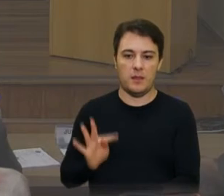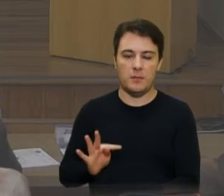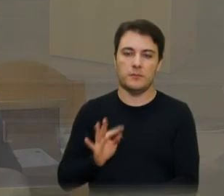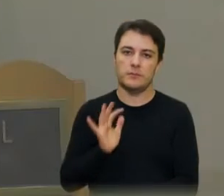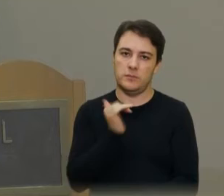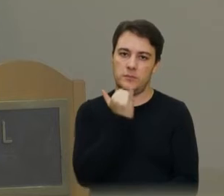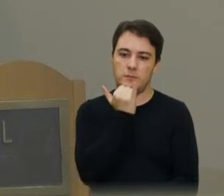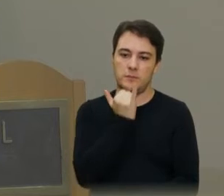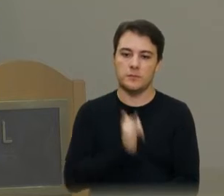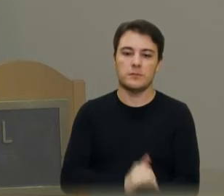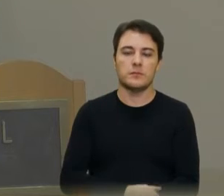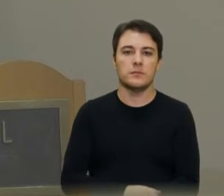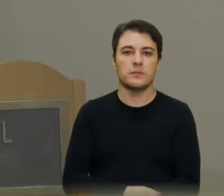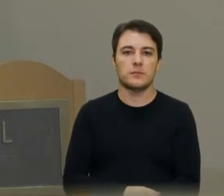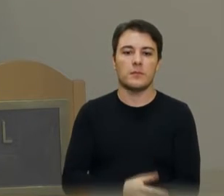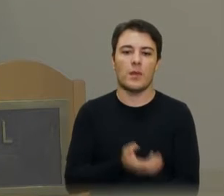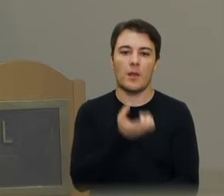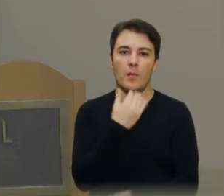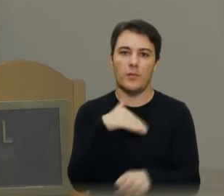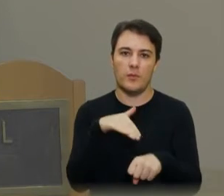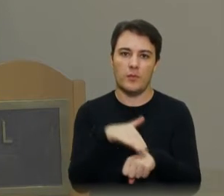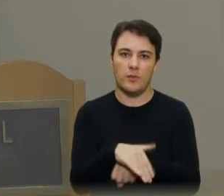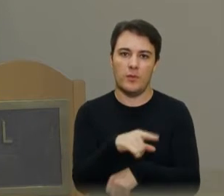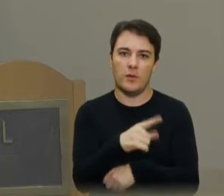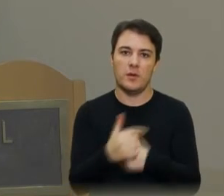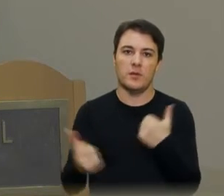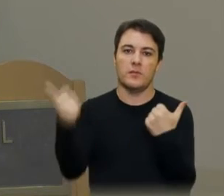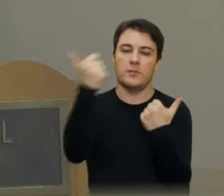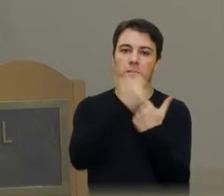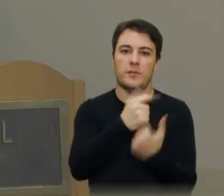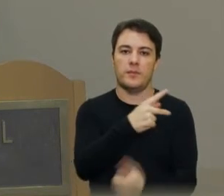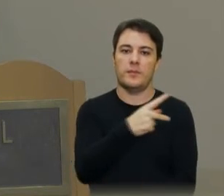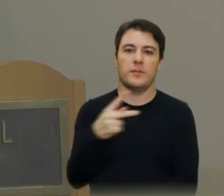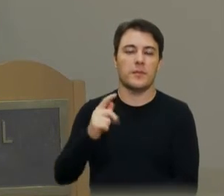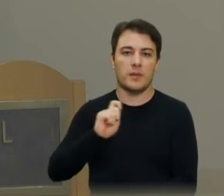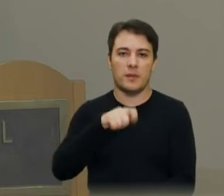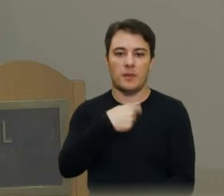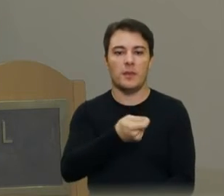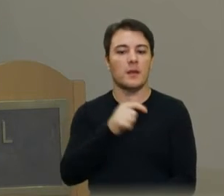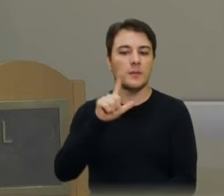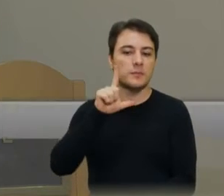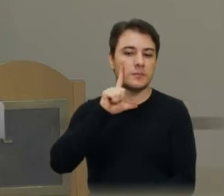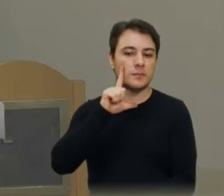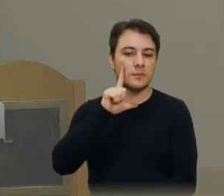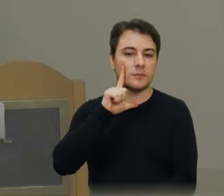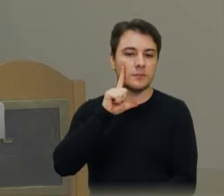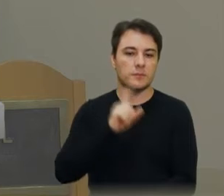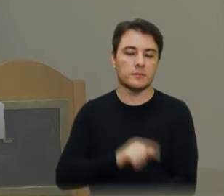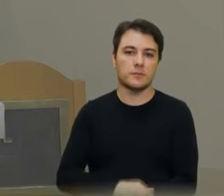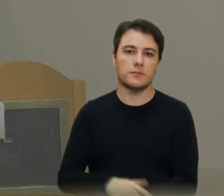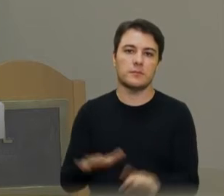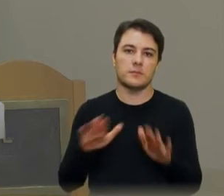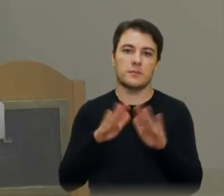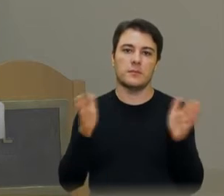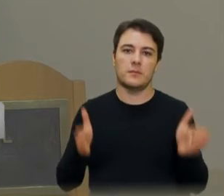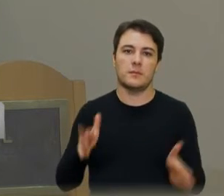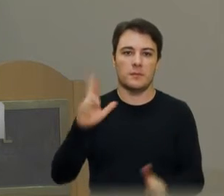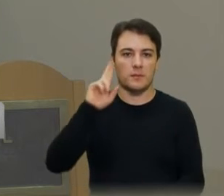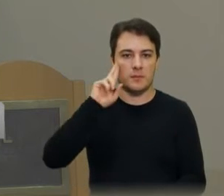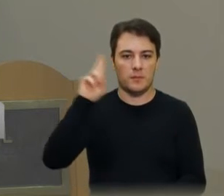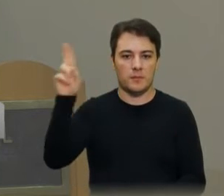Boa noite, presidente, doc, Lucas, Lucas Greco, a mesa,